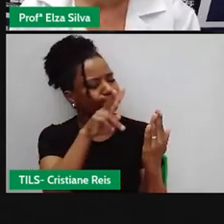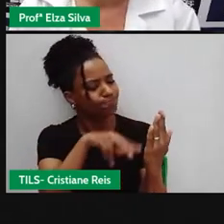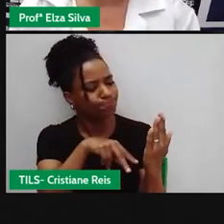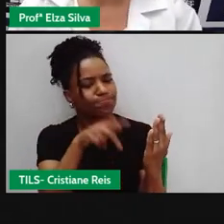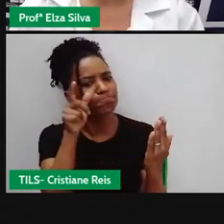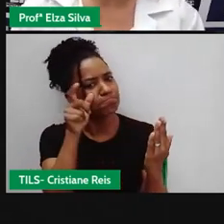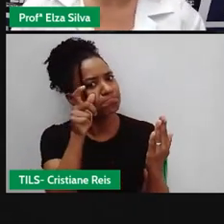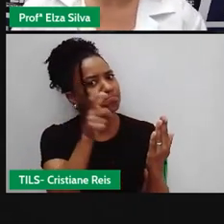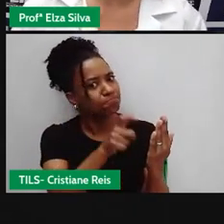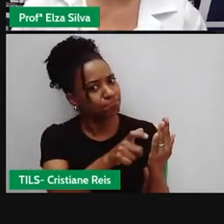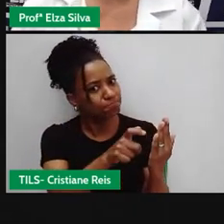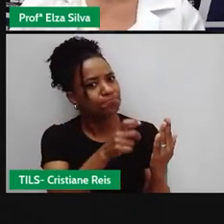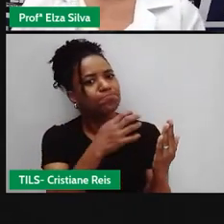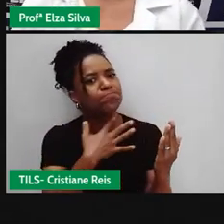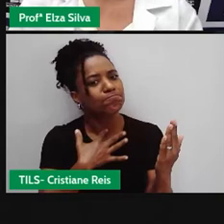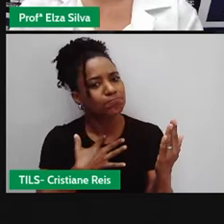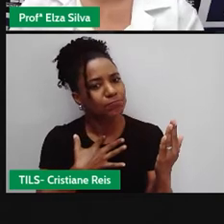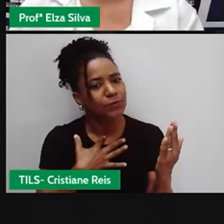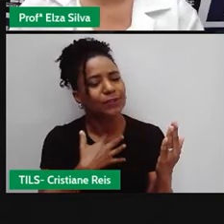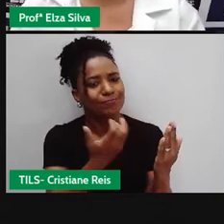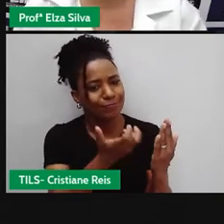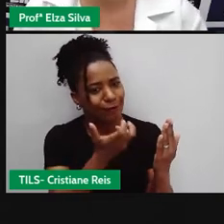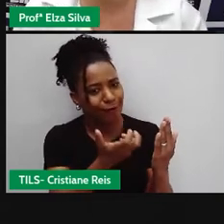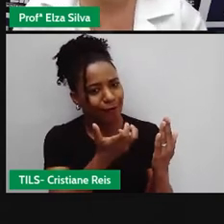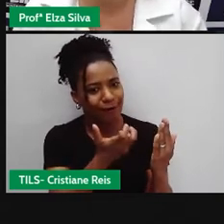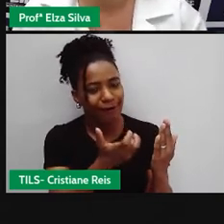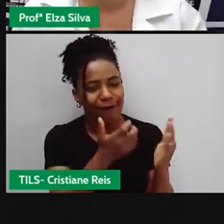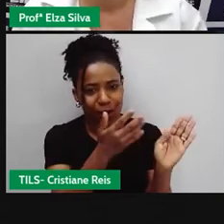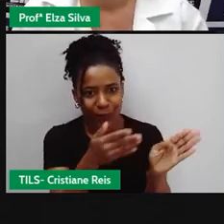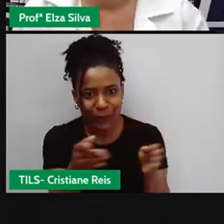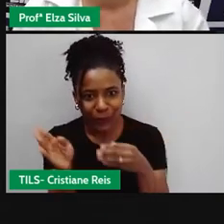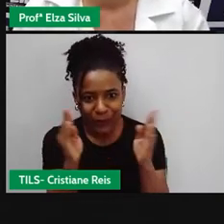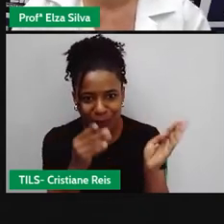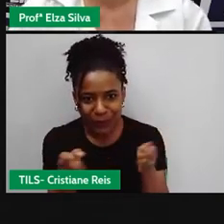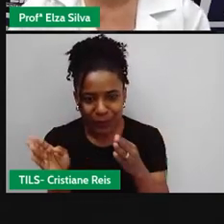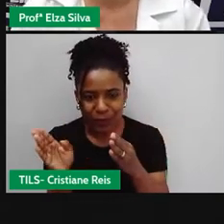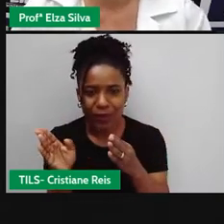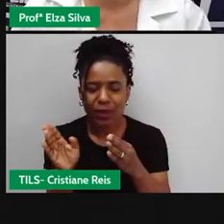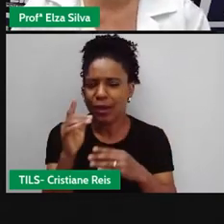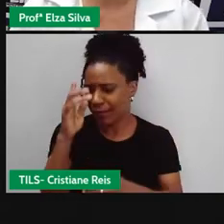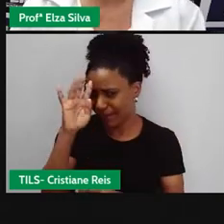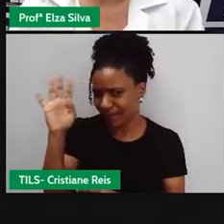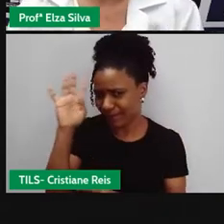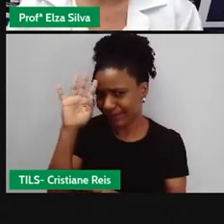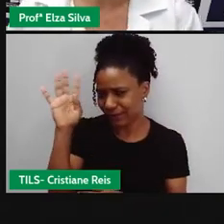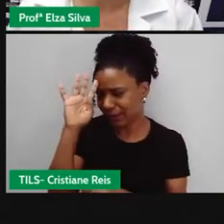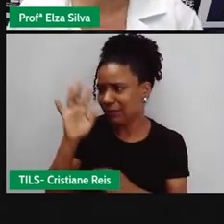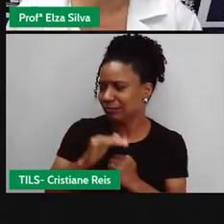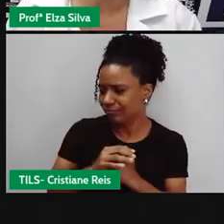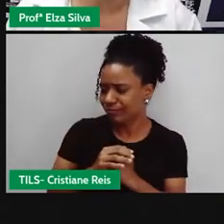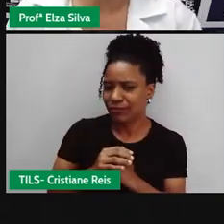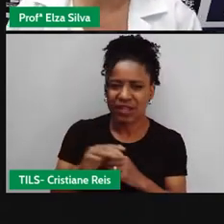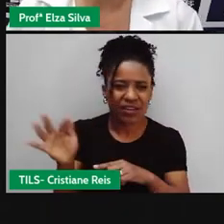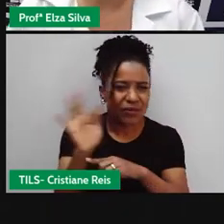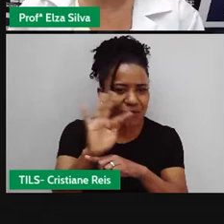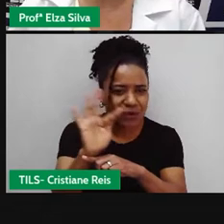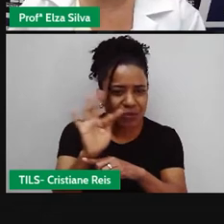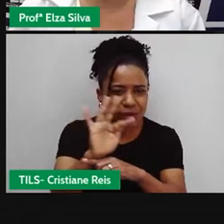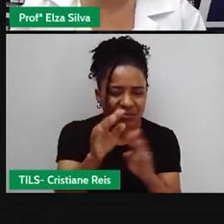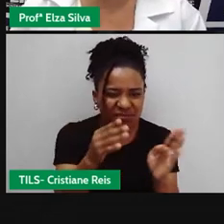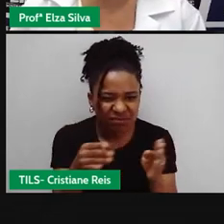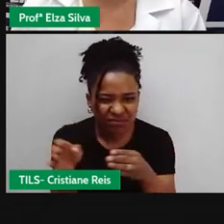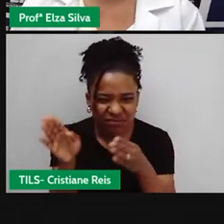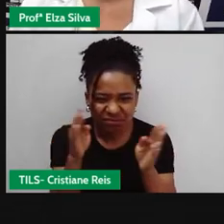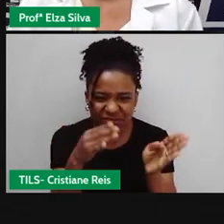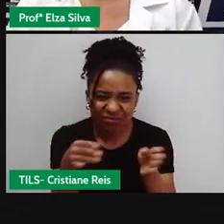Já pensou se você começa a assistir A um filme E de repente observa que não era o que você esperava Porque às vezes a